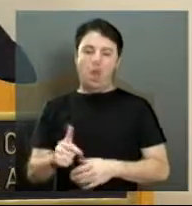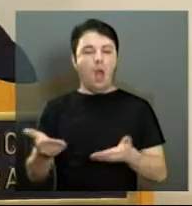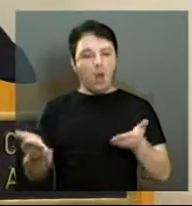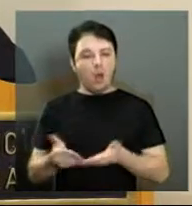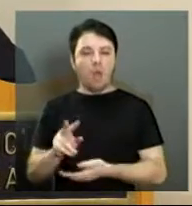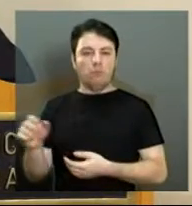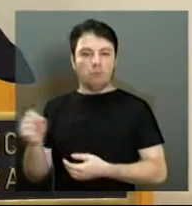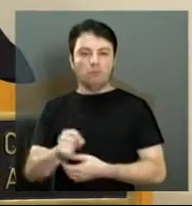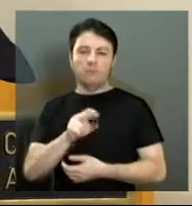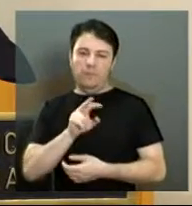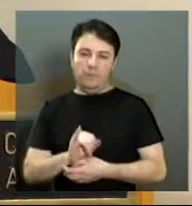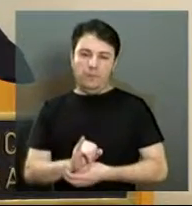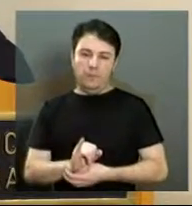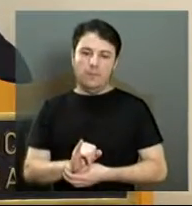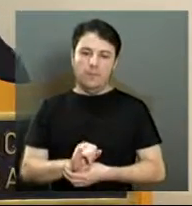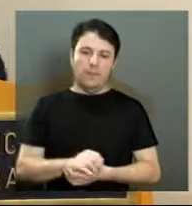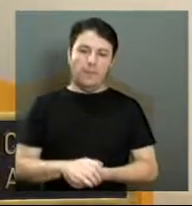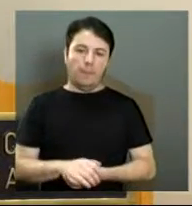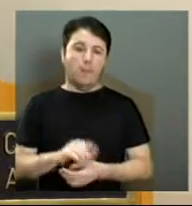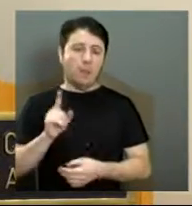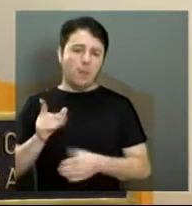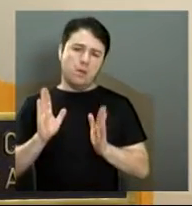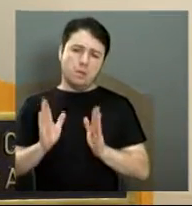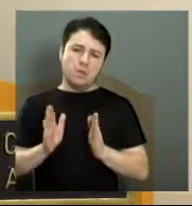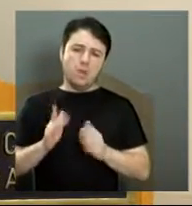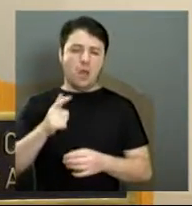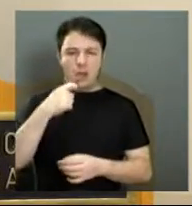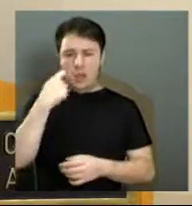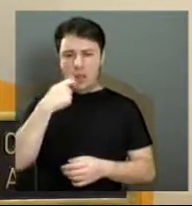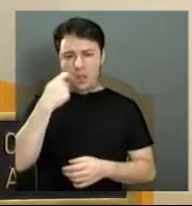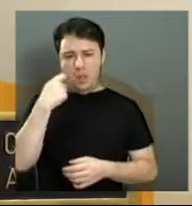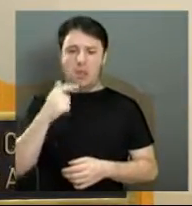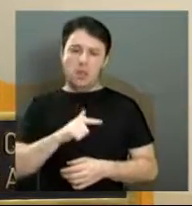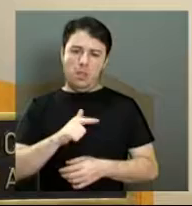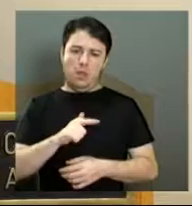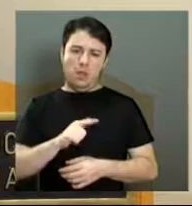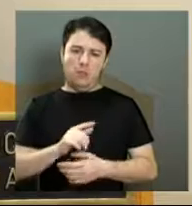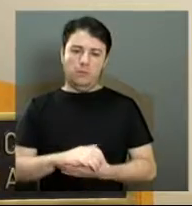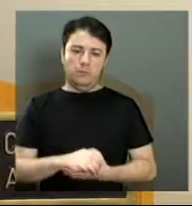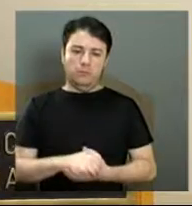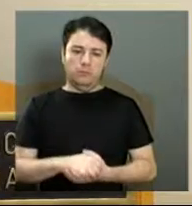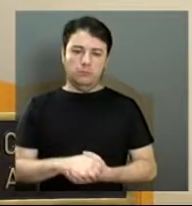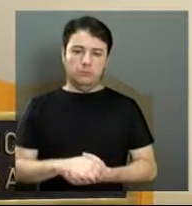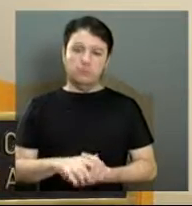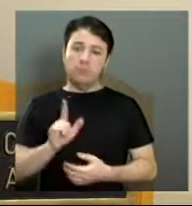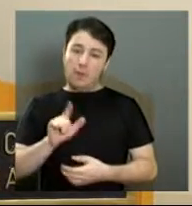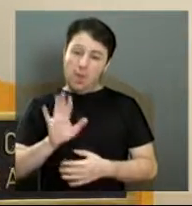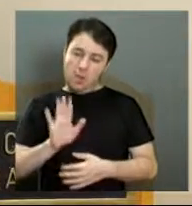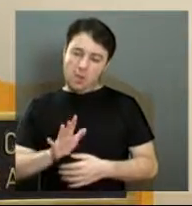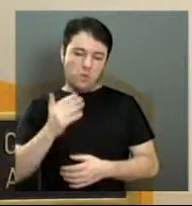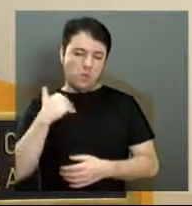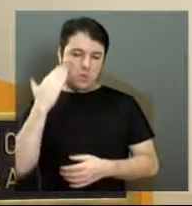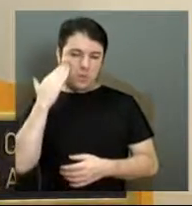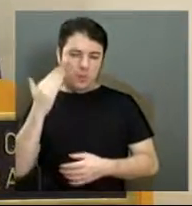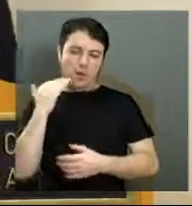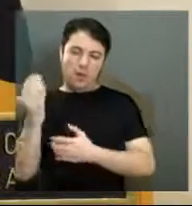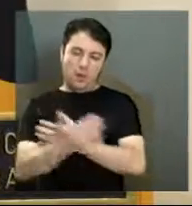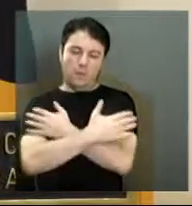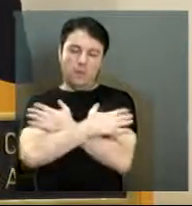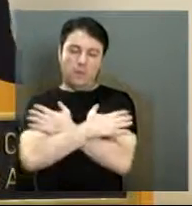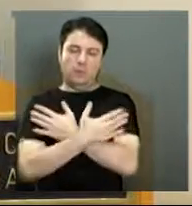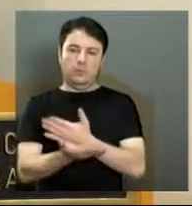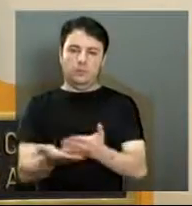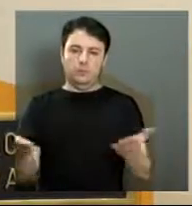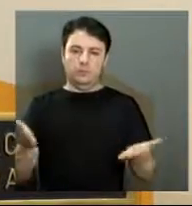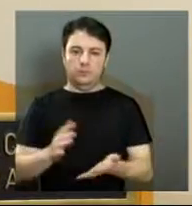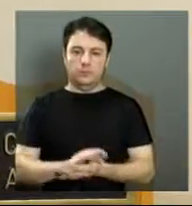nós temos tudo montado lá, a parte de odontologia lá. Fica aqui, meu, muito obrigado e um forte abraço a todos aí.